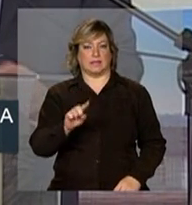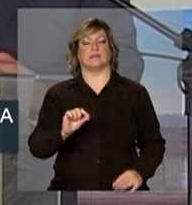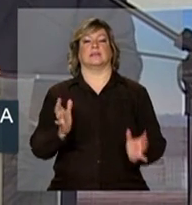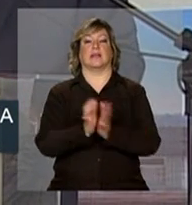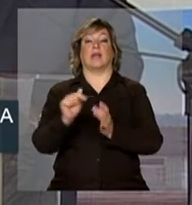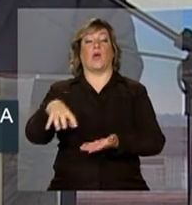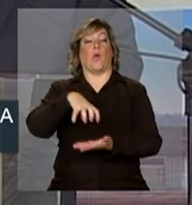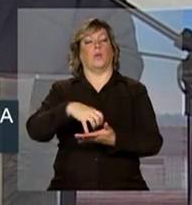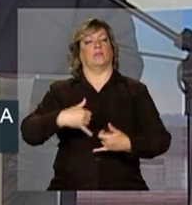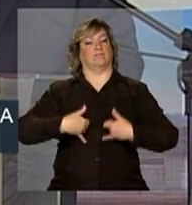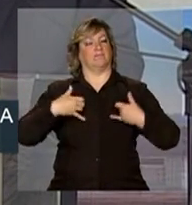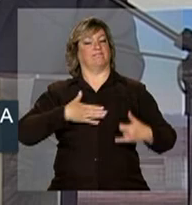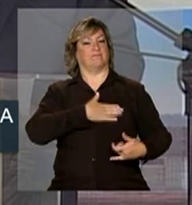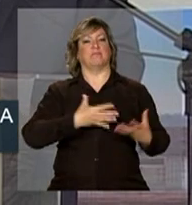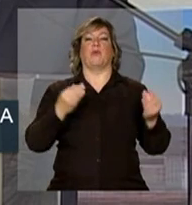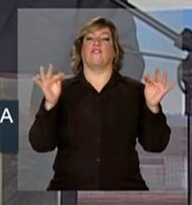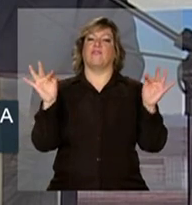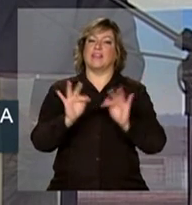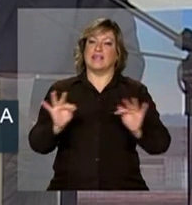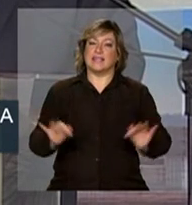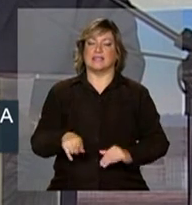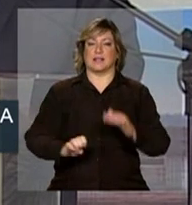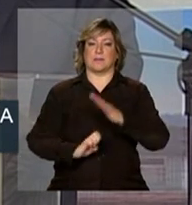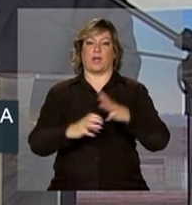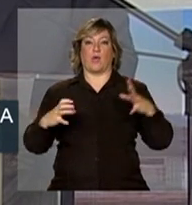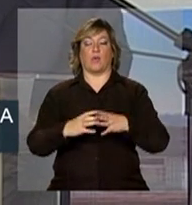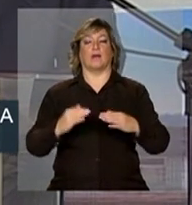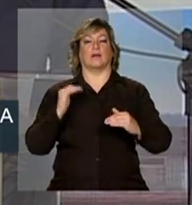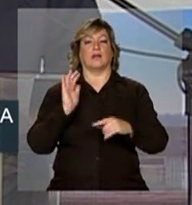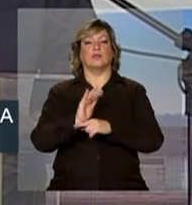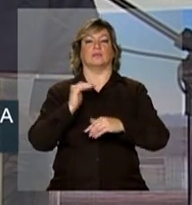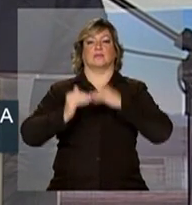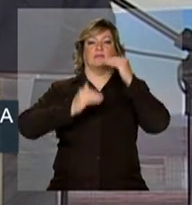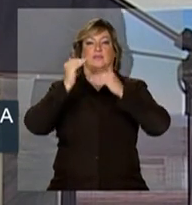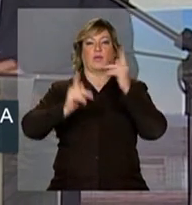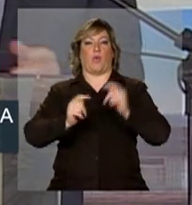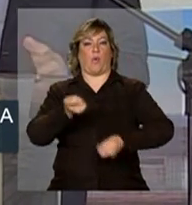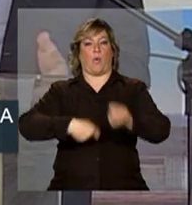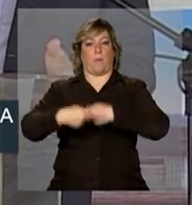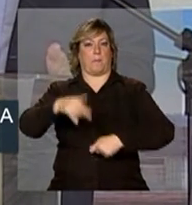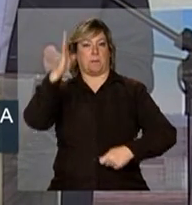orgulhoso e muito contente de fazer parte do desenvolvimento econômico do país.